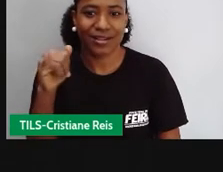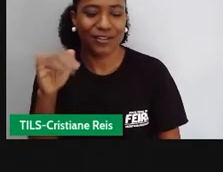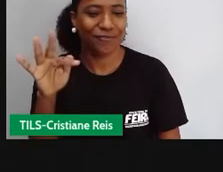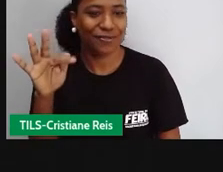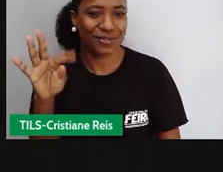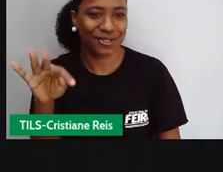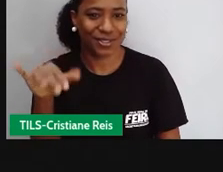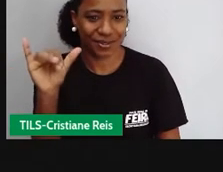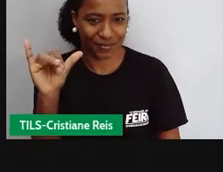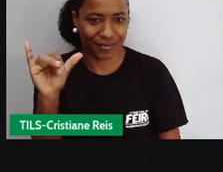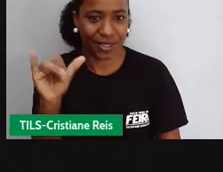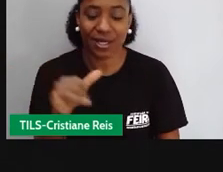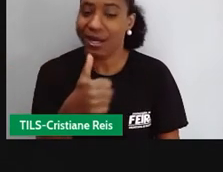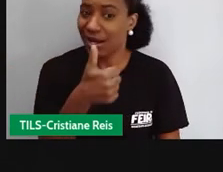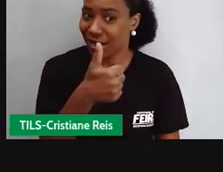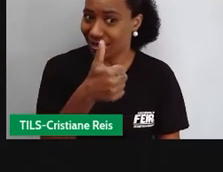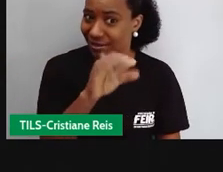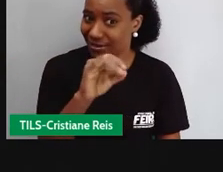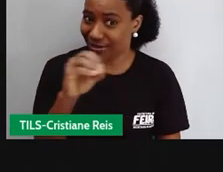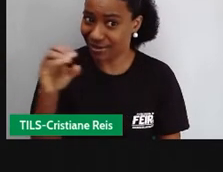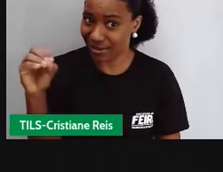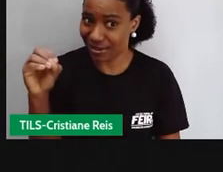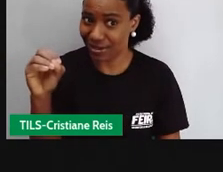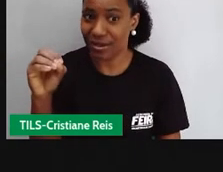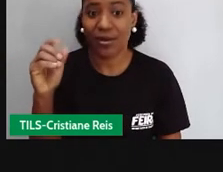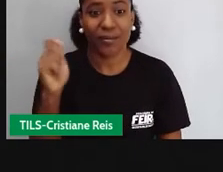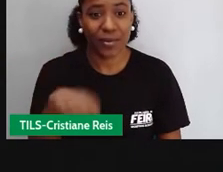100 dólares, ou a slip.